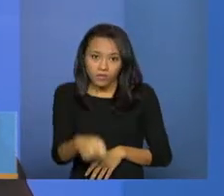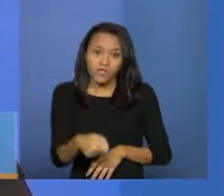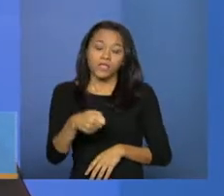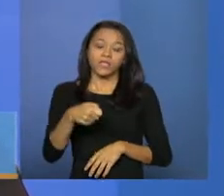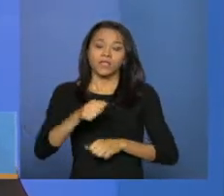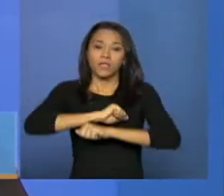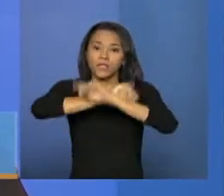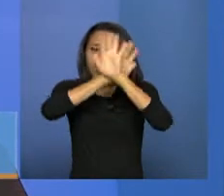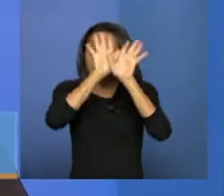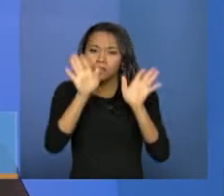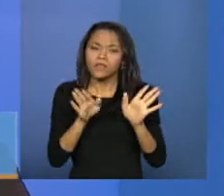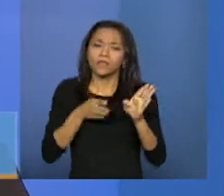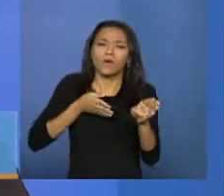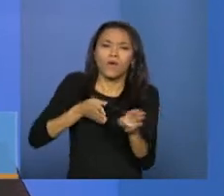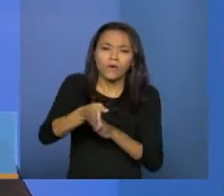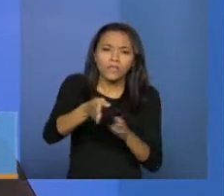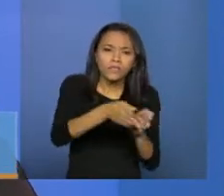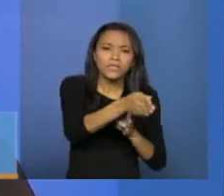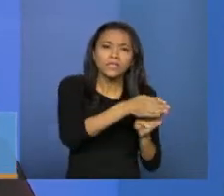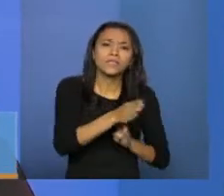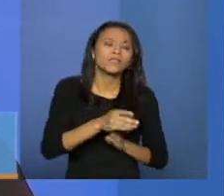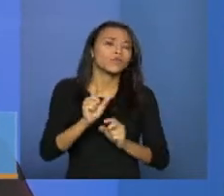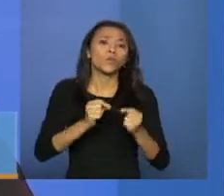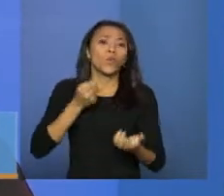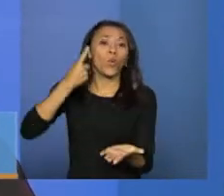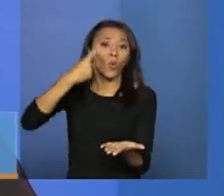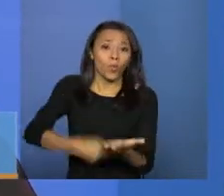e fortalecendo cada vez mais o pacto federativo,